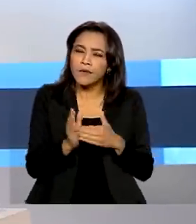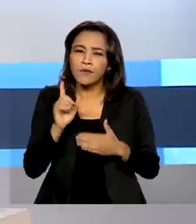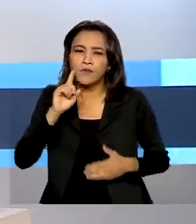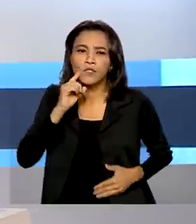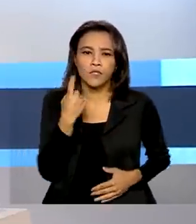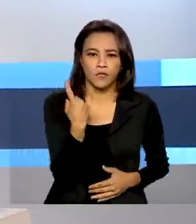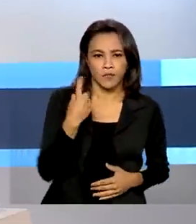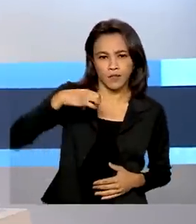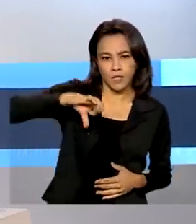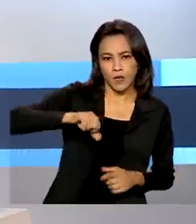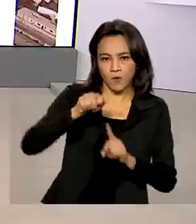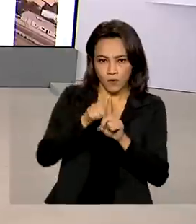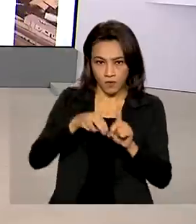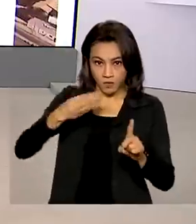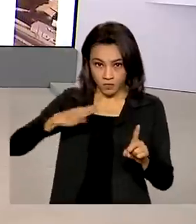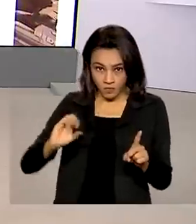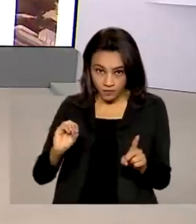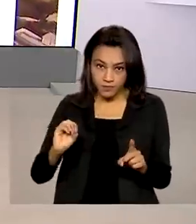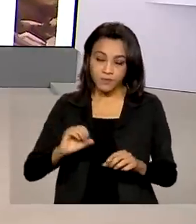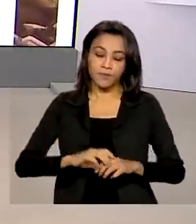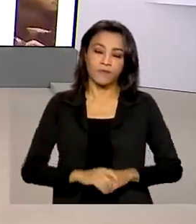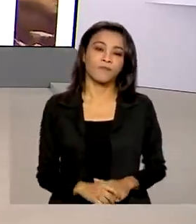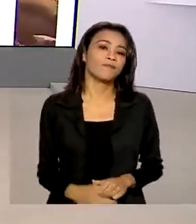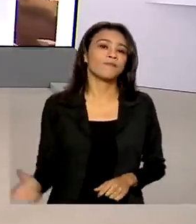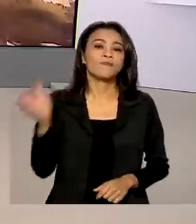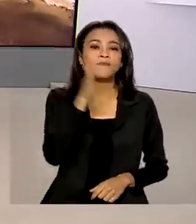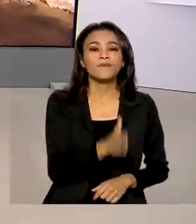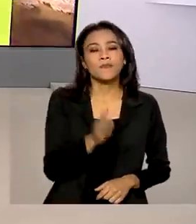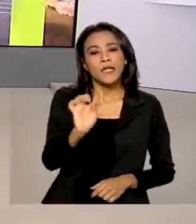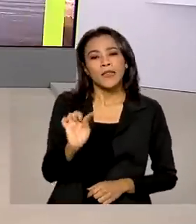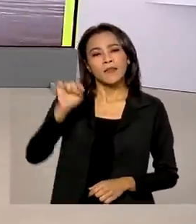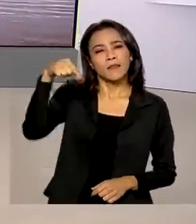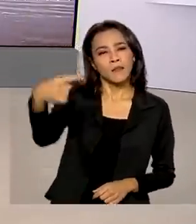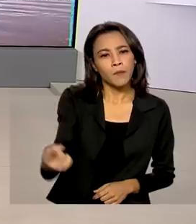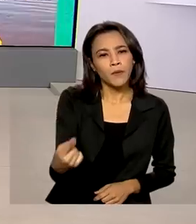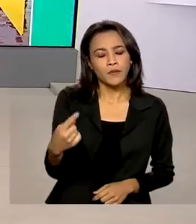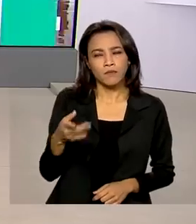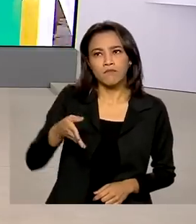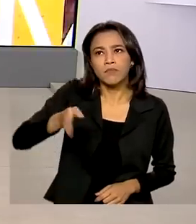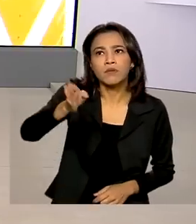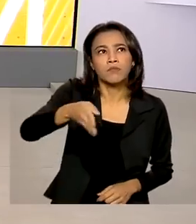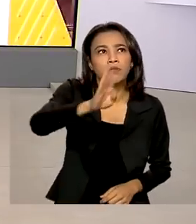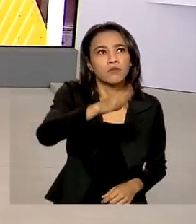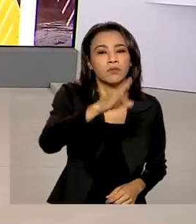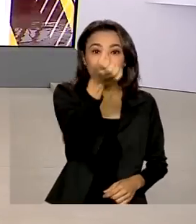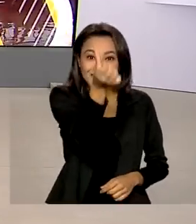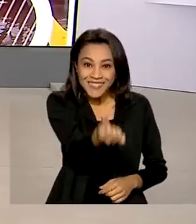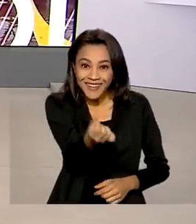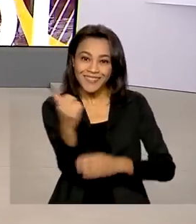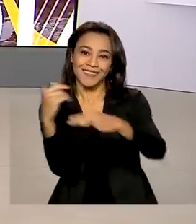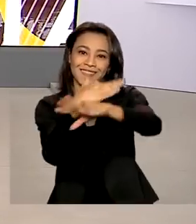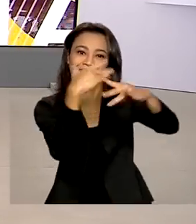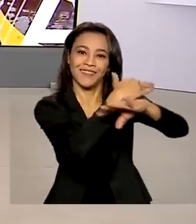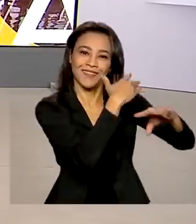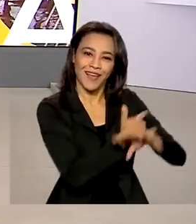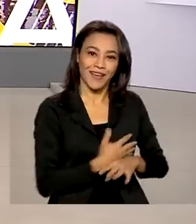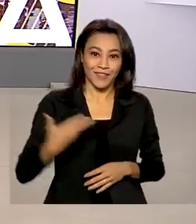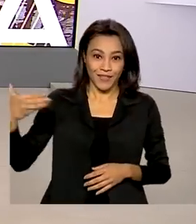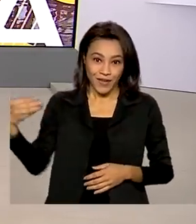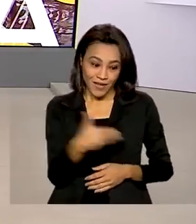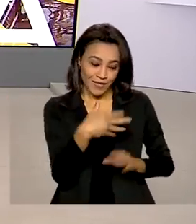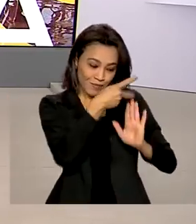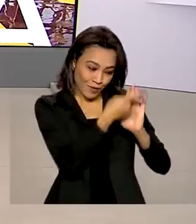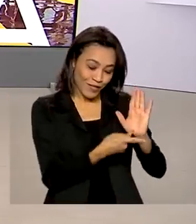19 de março. Depois de passar por seis cidades, o projeto Caravana Brasil para elas